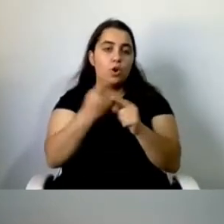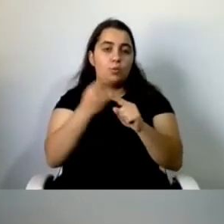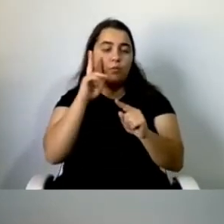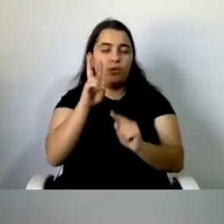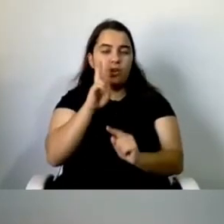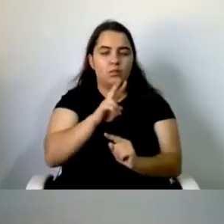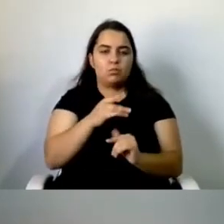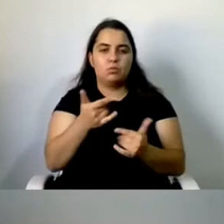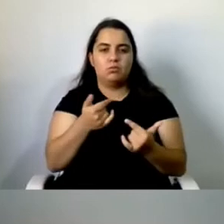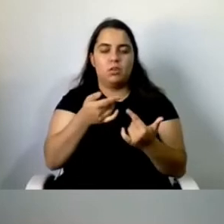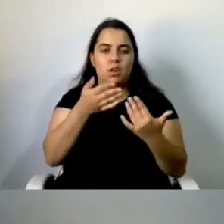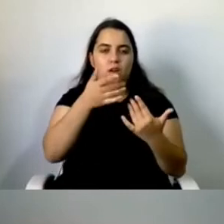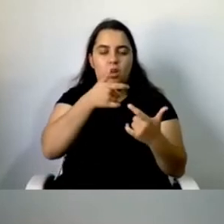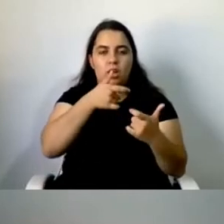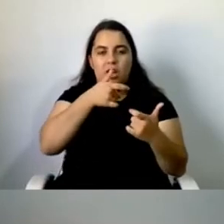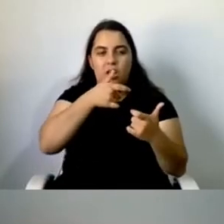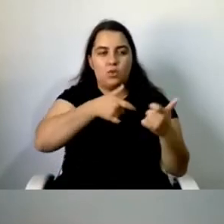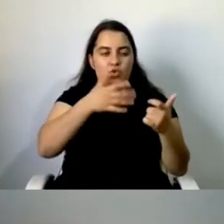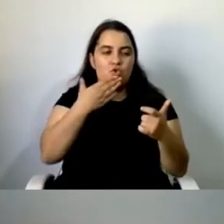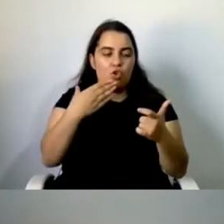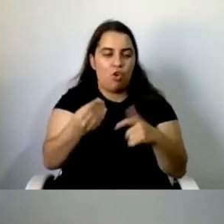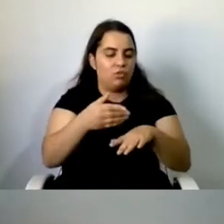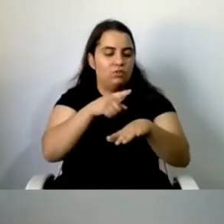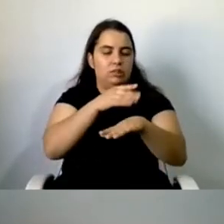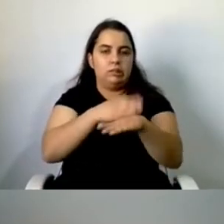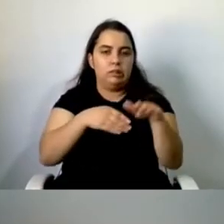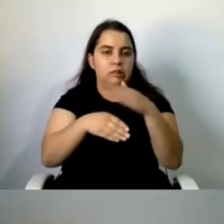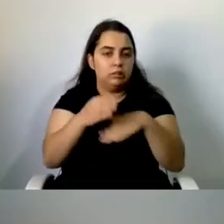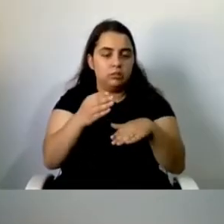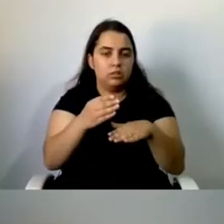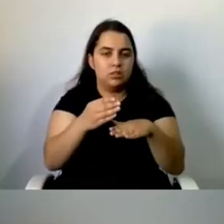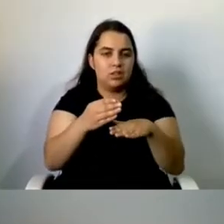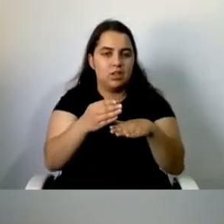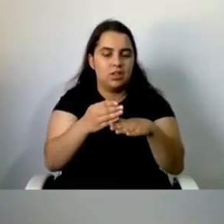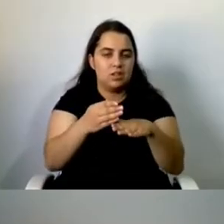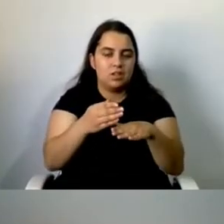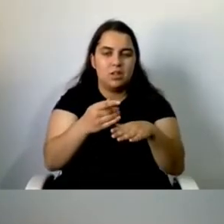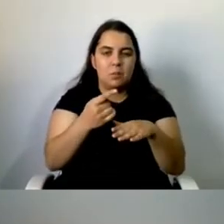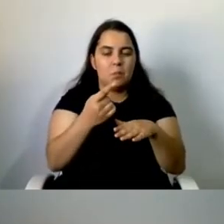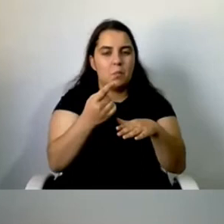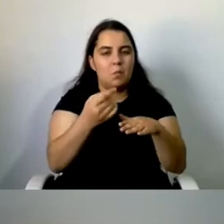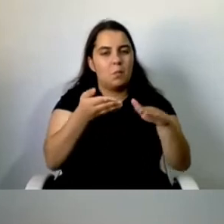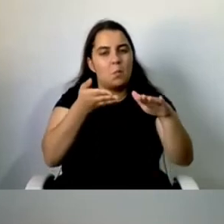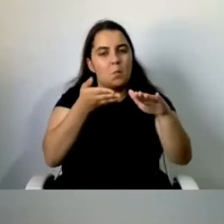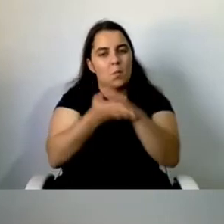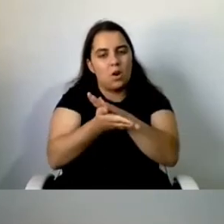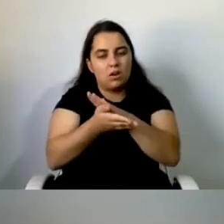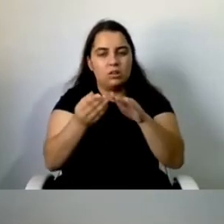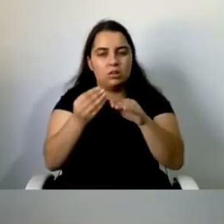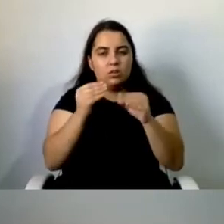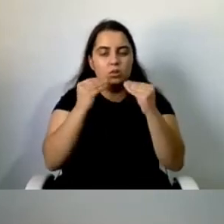é um patamar ainda que precisa de muita adaptação, muita